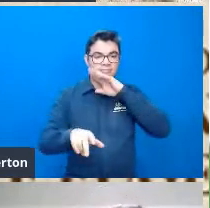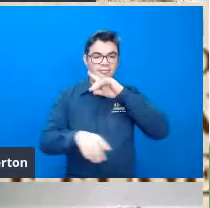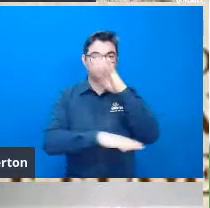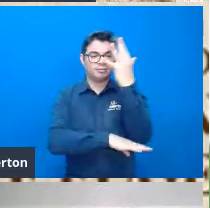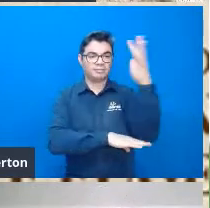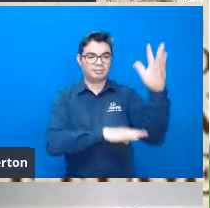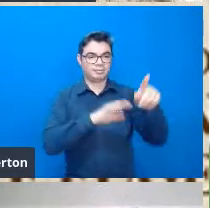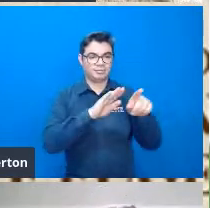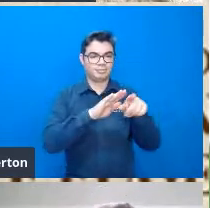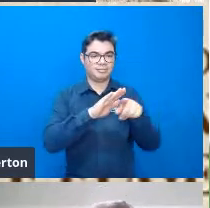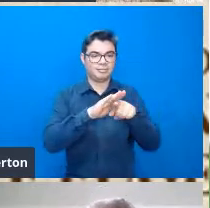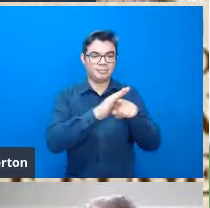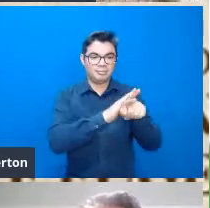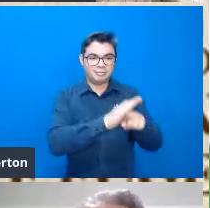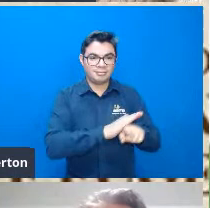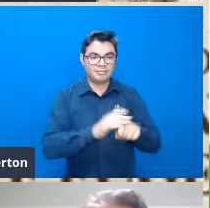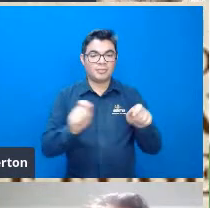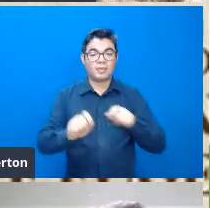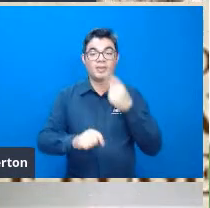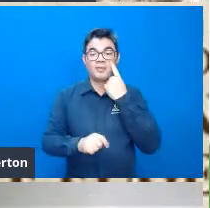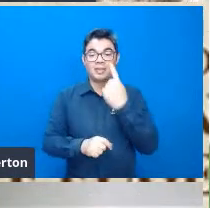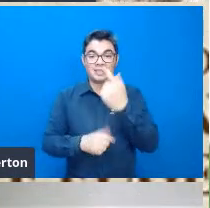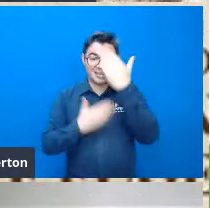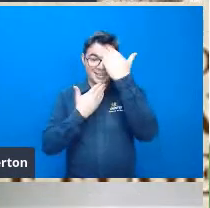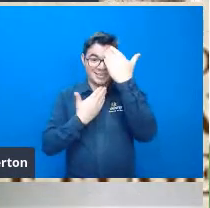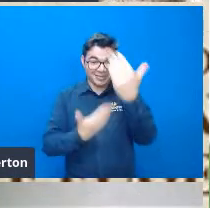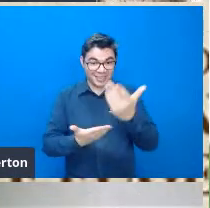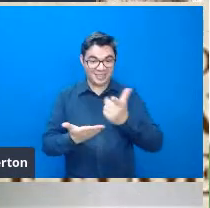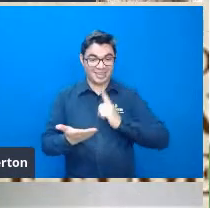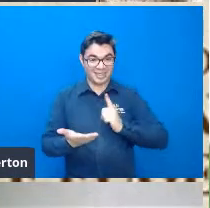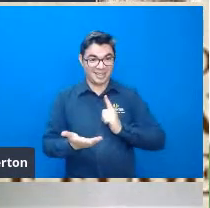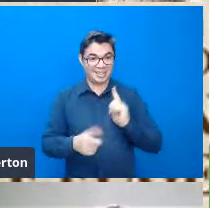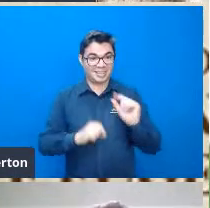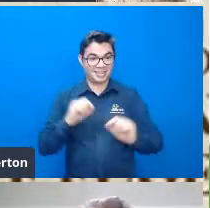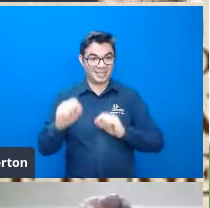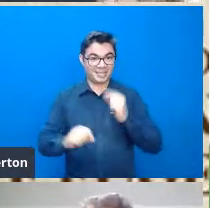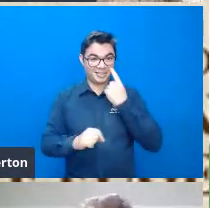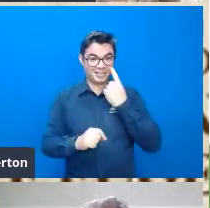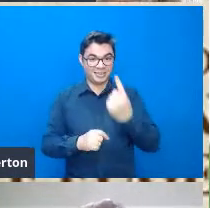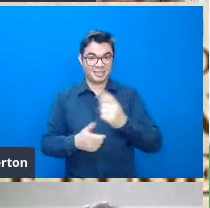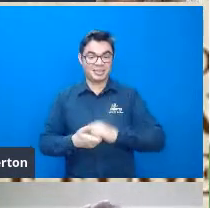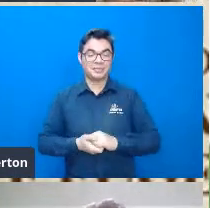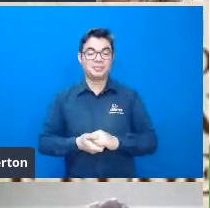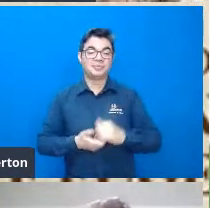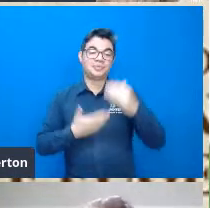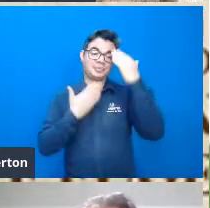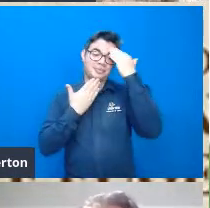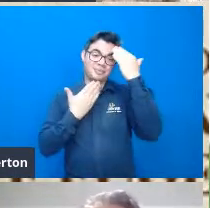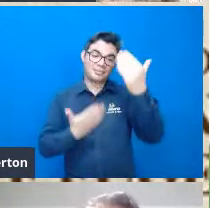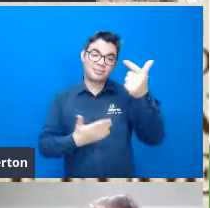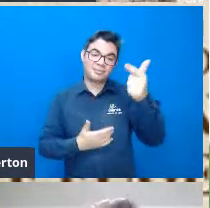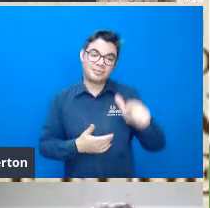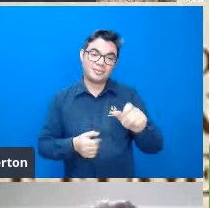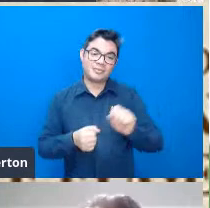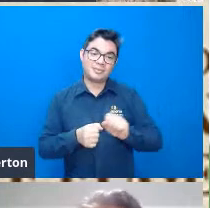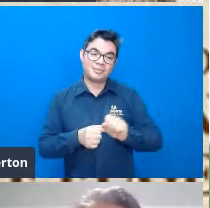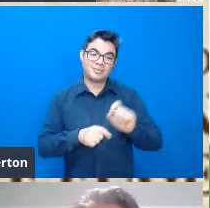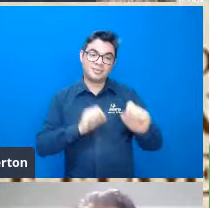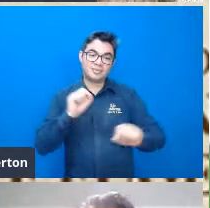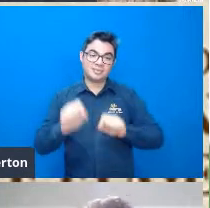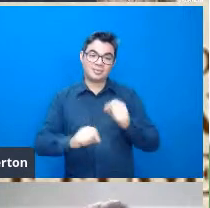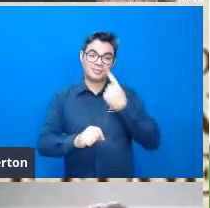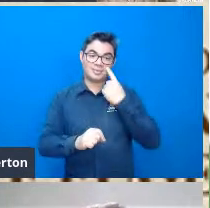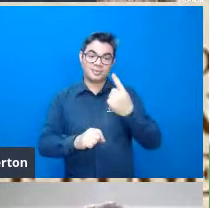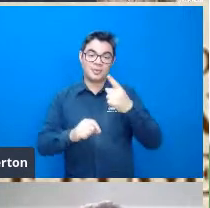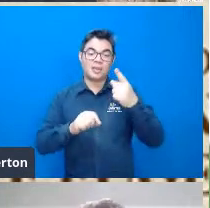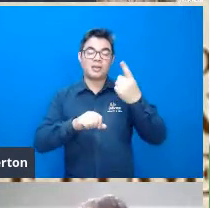e aí próxima slide um agradecimento novamente pelo convite que me foi feito para ministrar essa